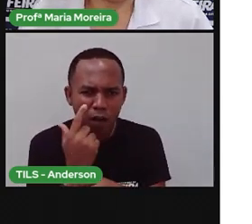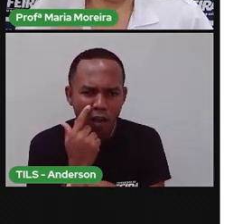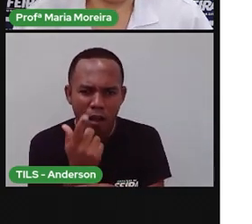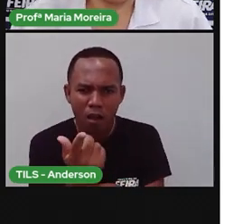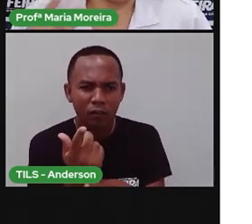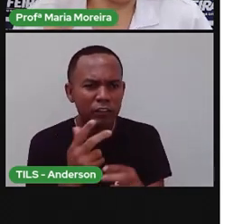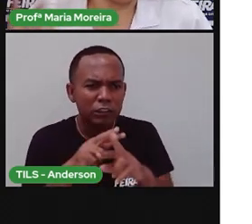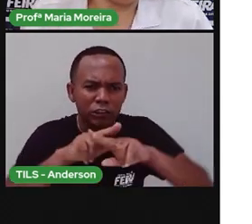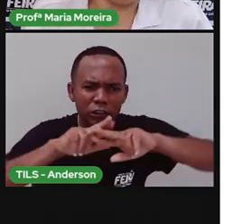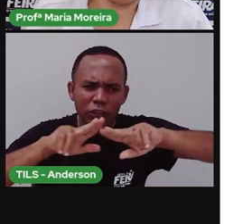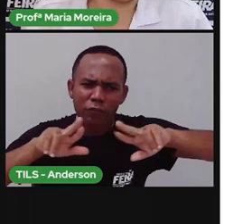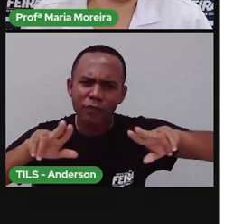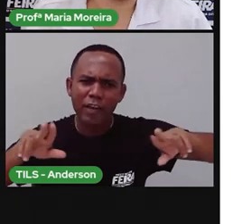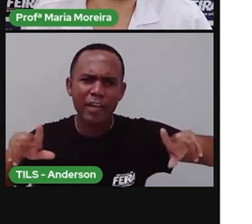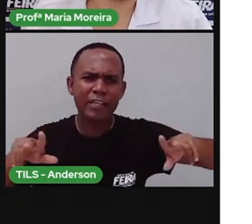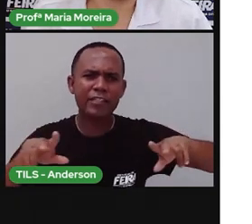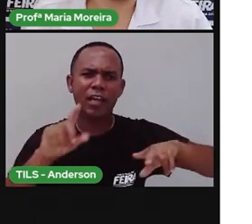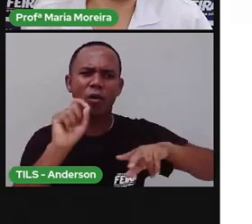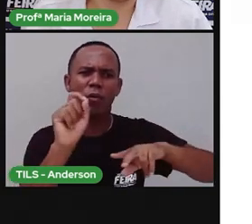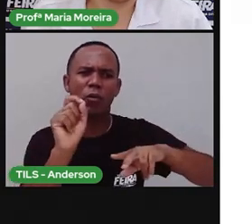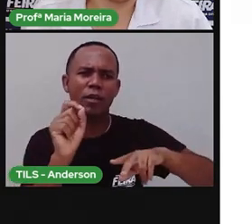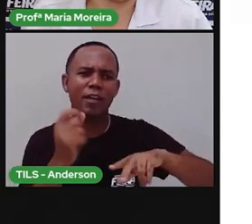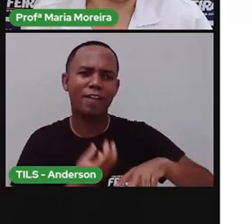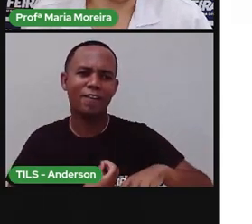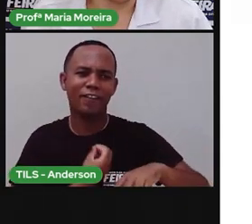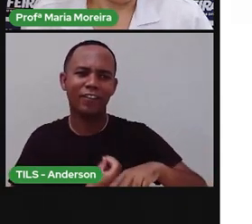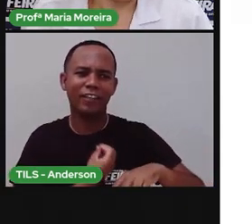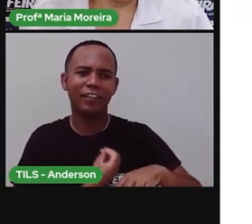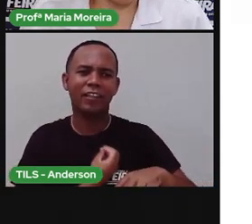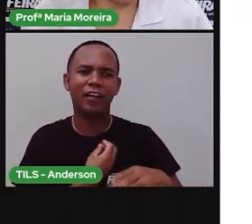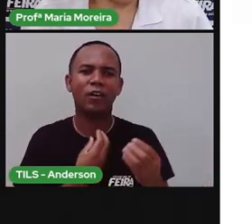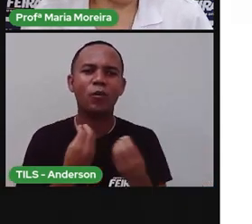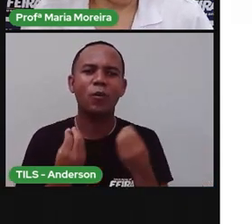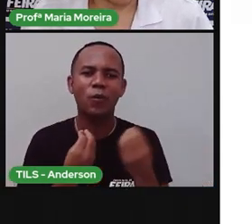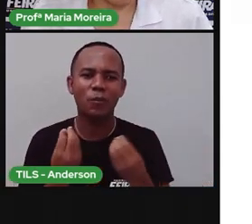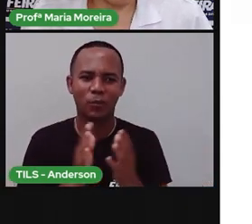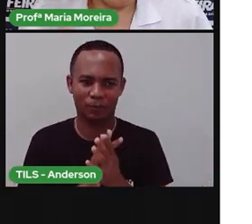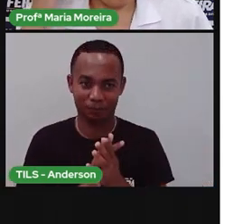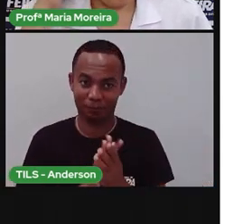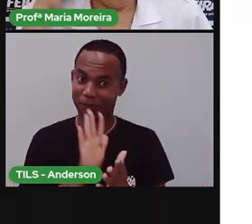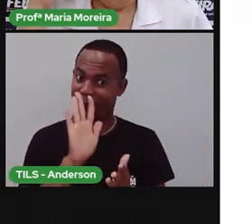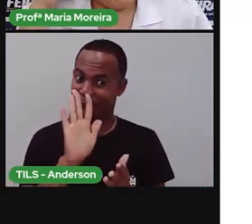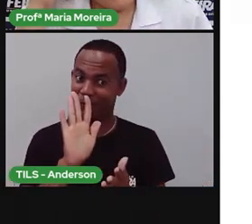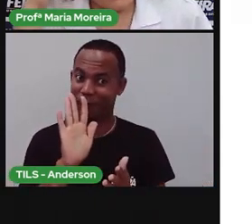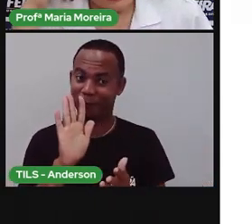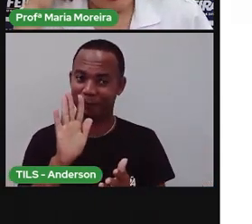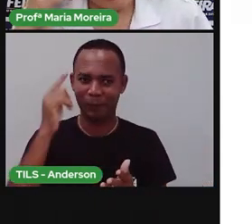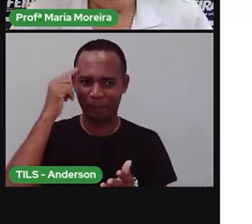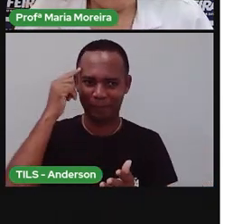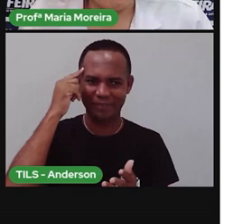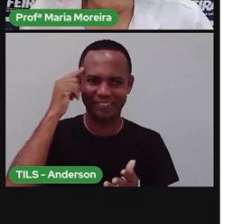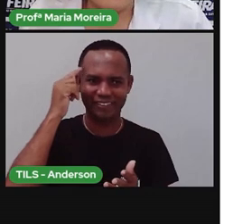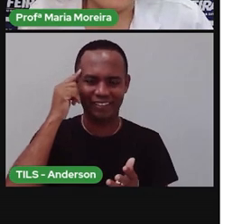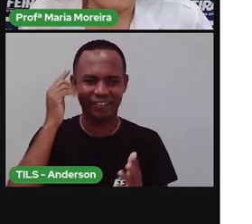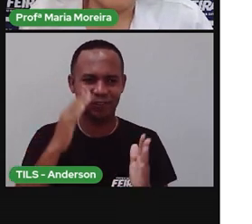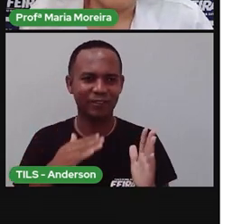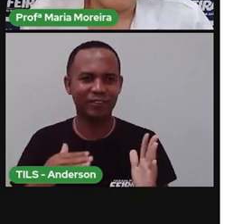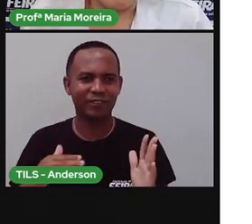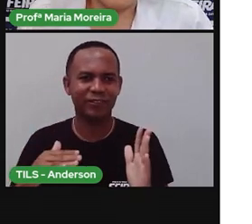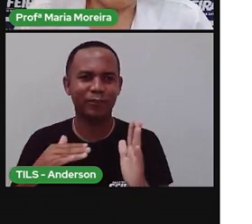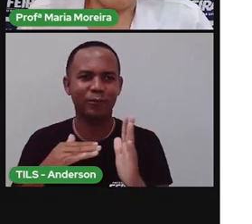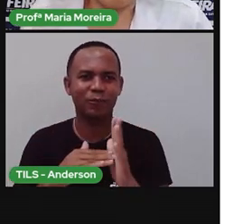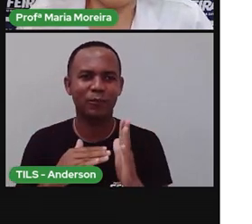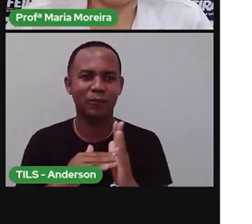Então, são várias representações de seres vivos. Mas, vamos lá. Ó, pensando agora, todo mundo pensando.